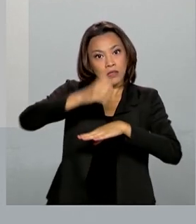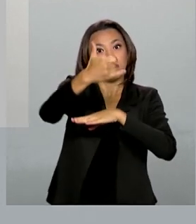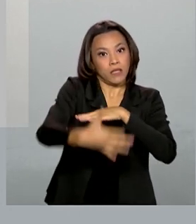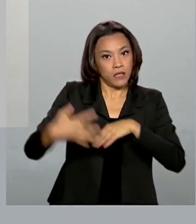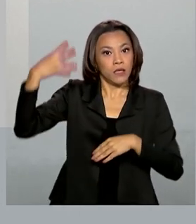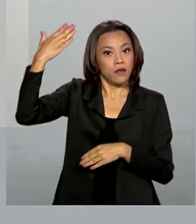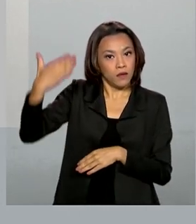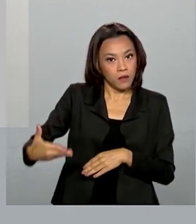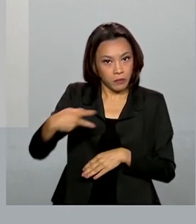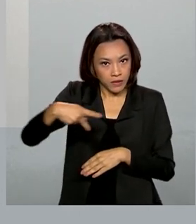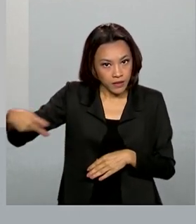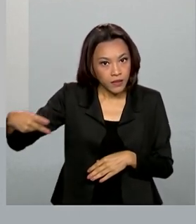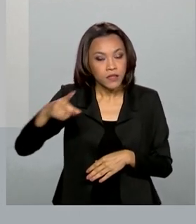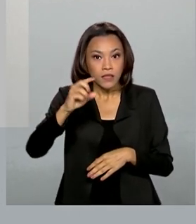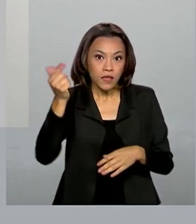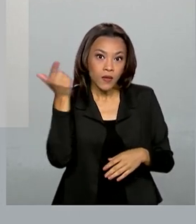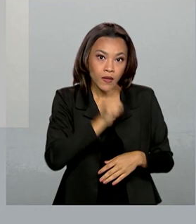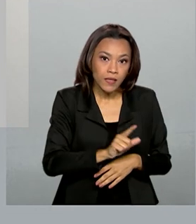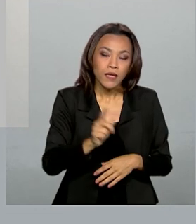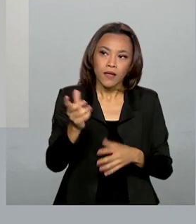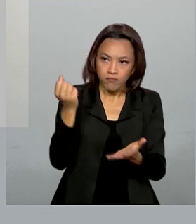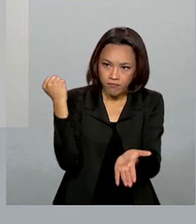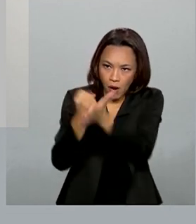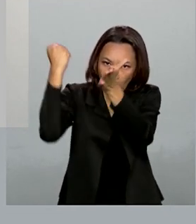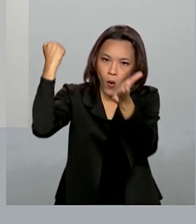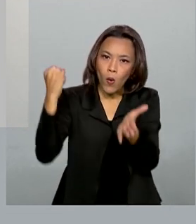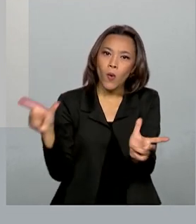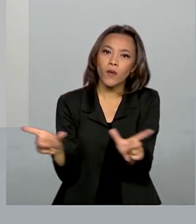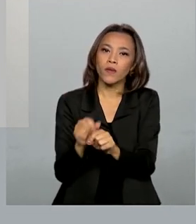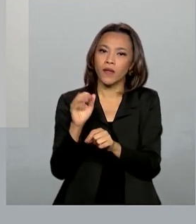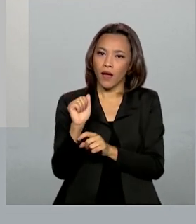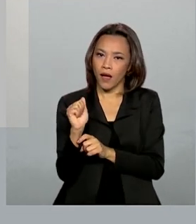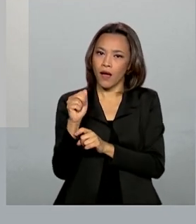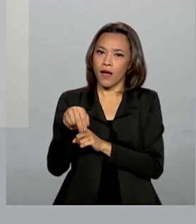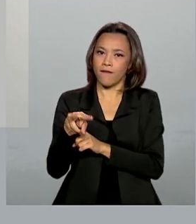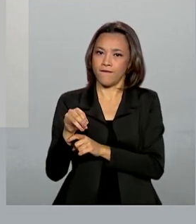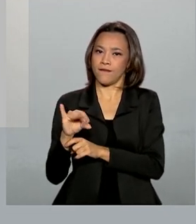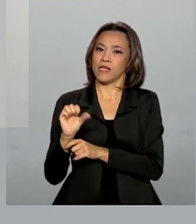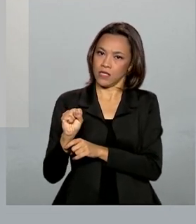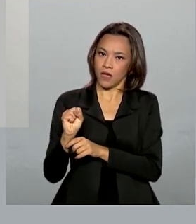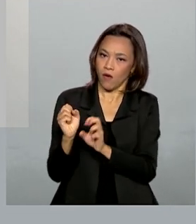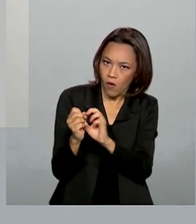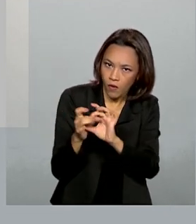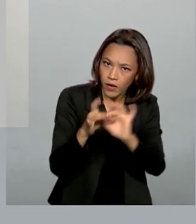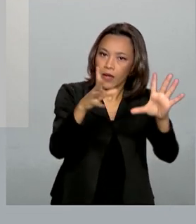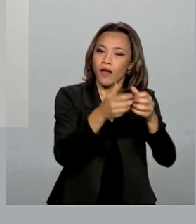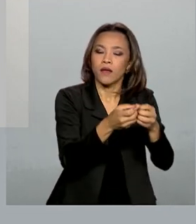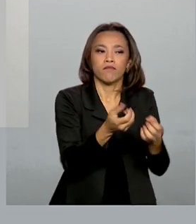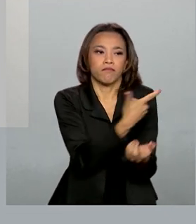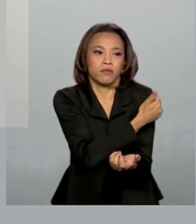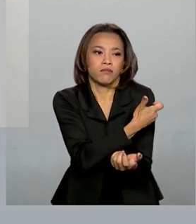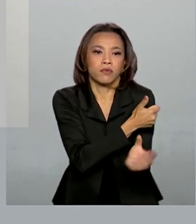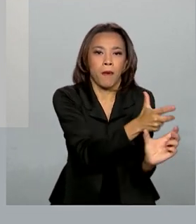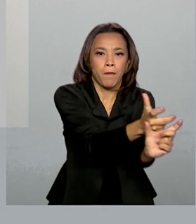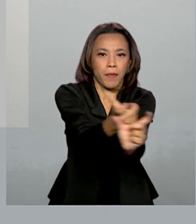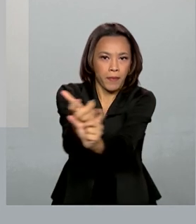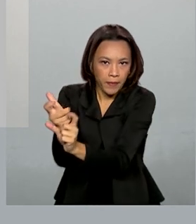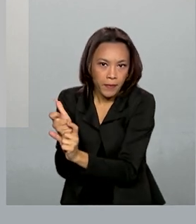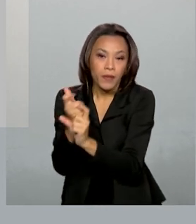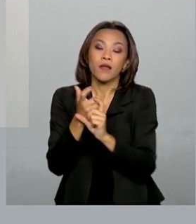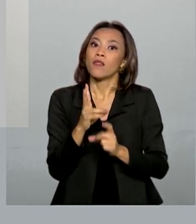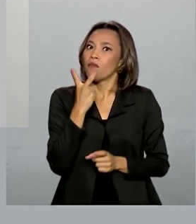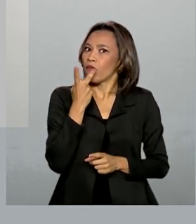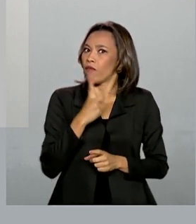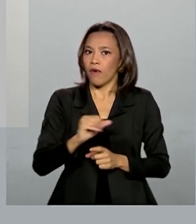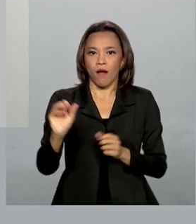ocorrer assim que uma vacina receber a certificação da Anvisa. Bolsonaro disse ainda que o Ministério da Economia garantiu que não